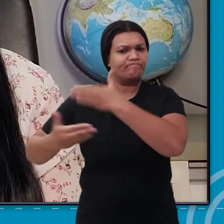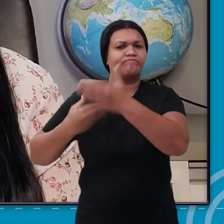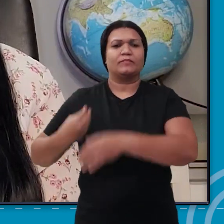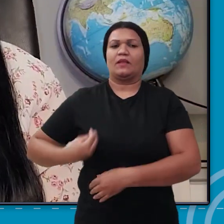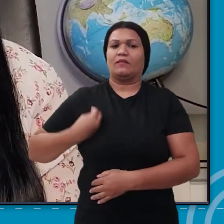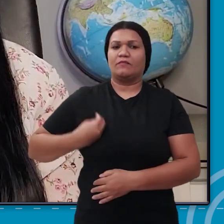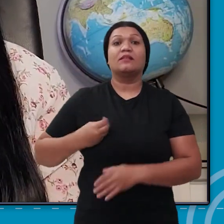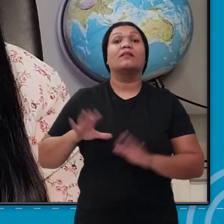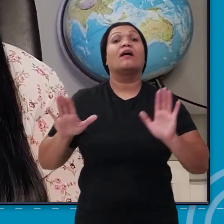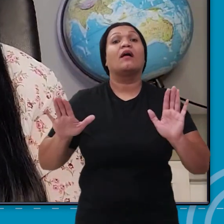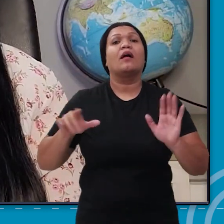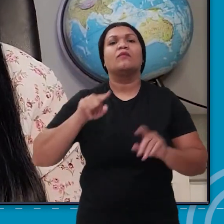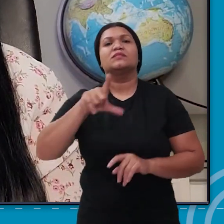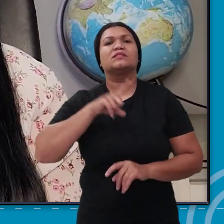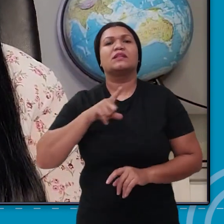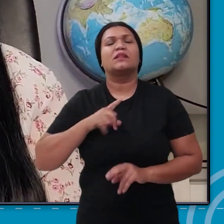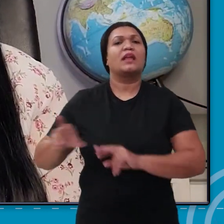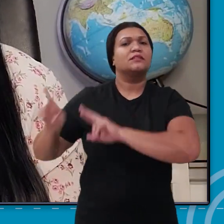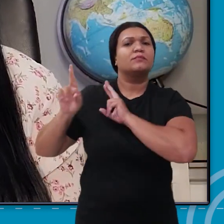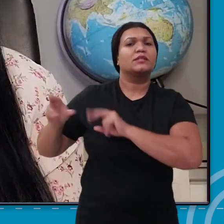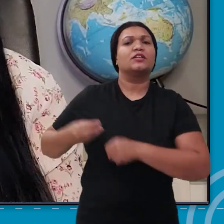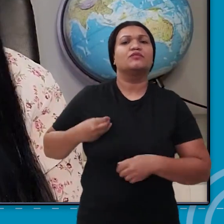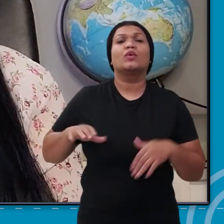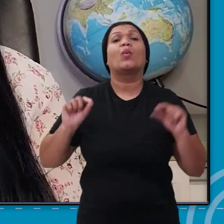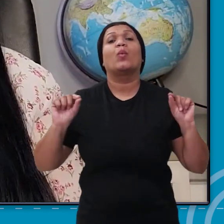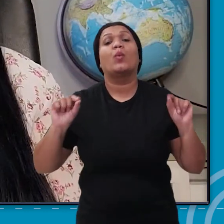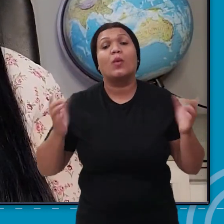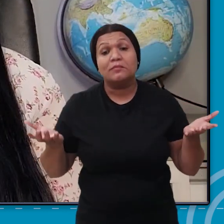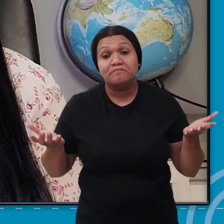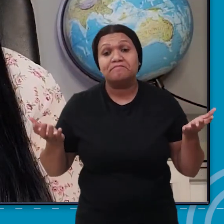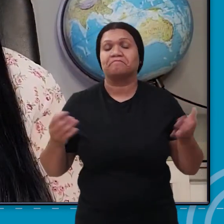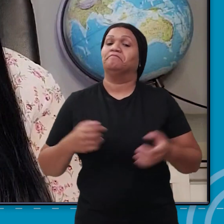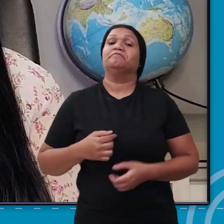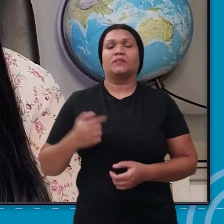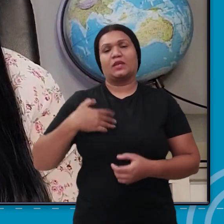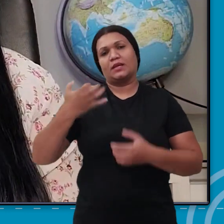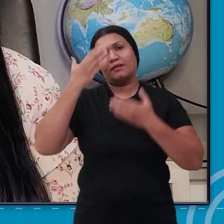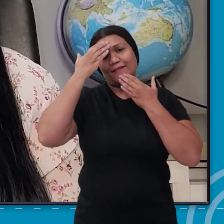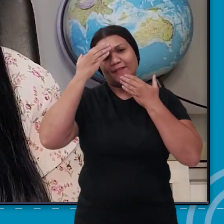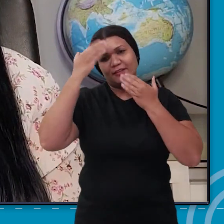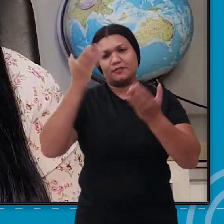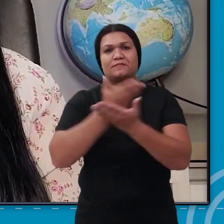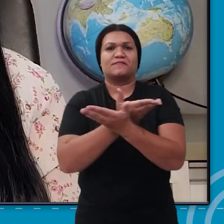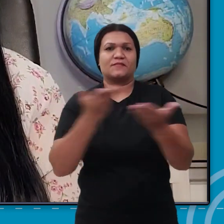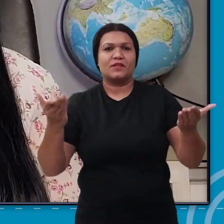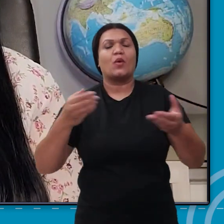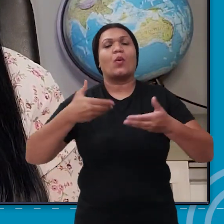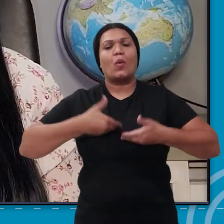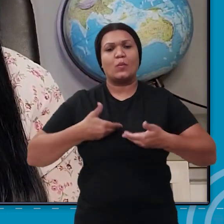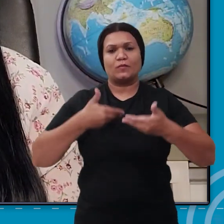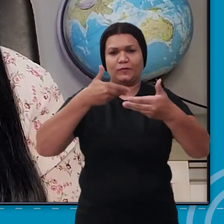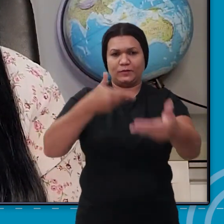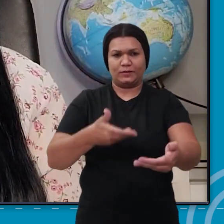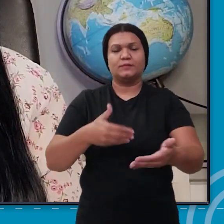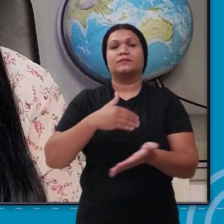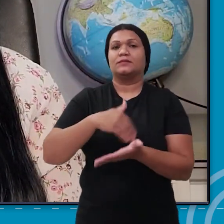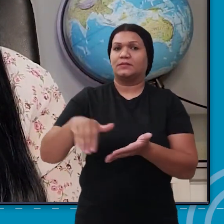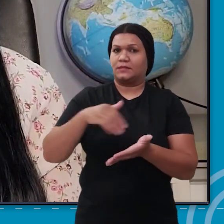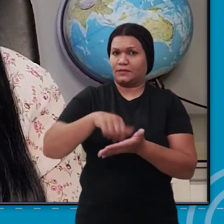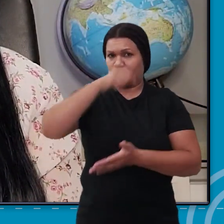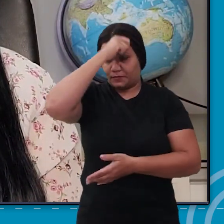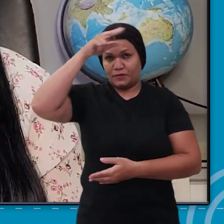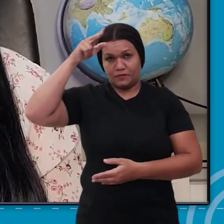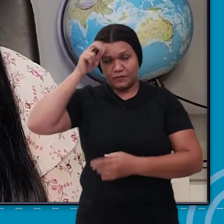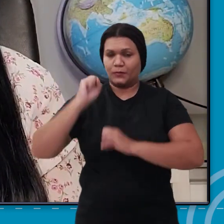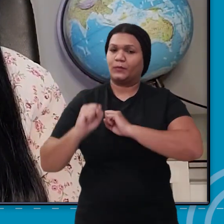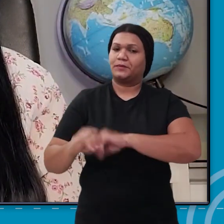Malu, diz aí o que te causa expectativa na vida. Bem, quero agradecer a todos pelo convite, a Secretaria Municipal